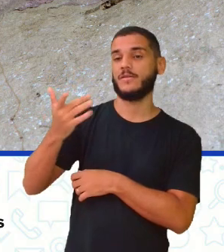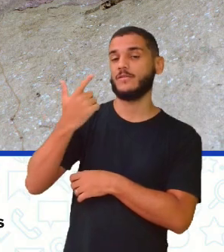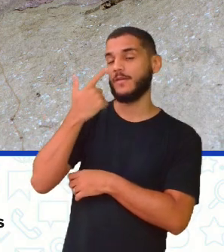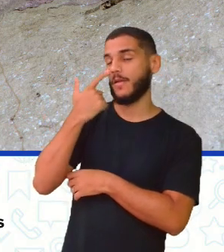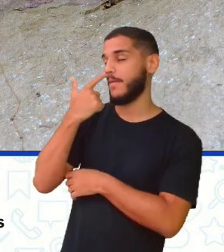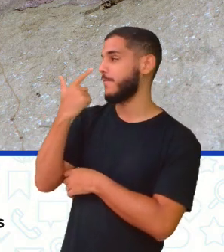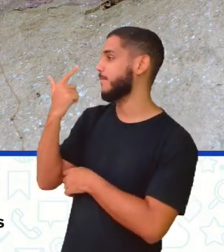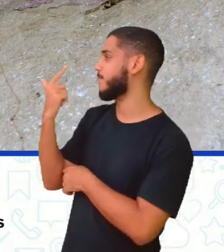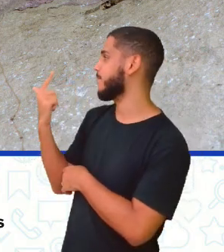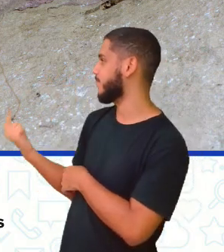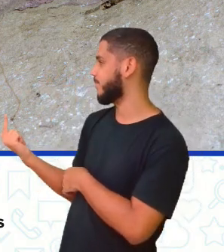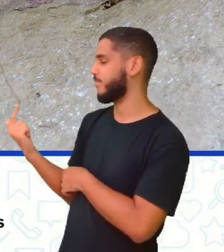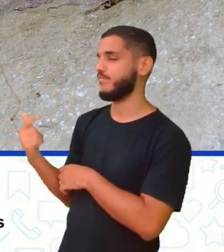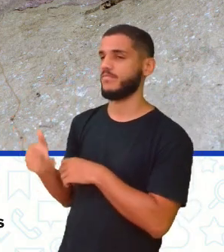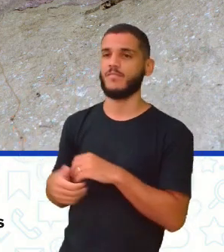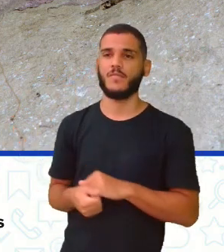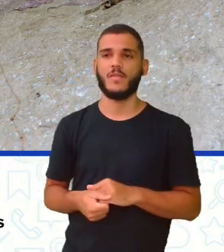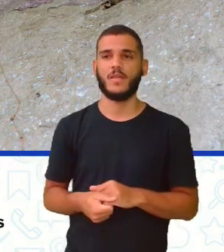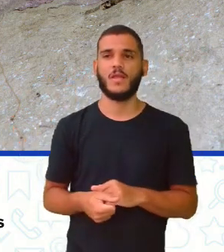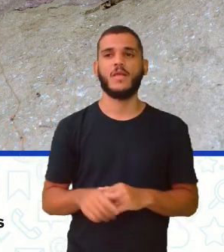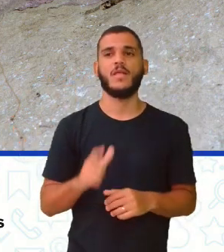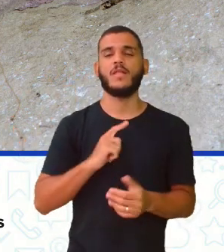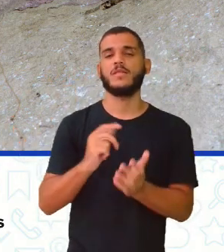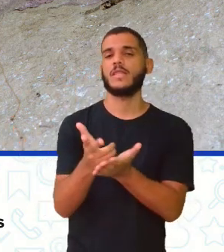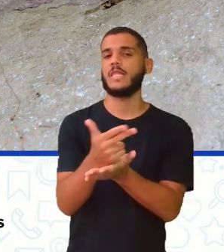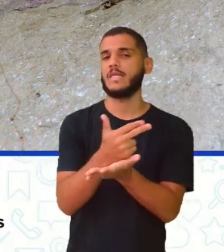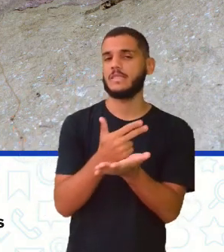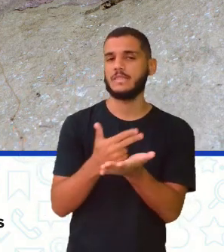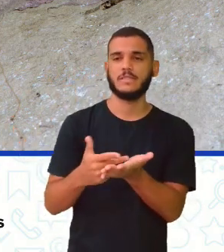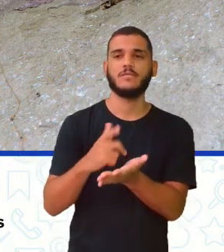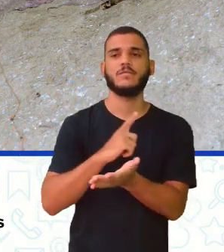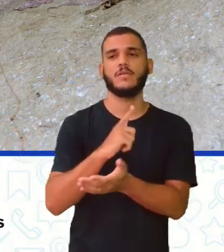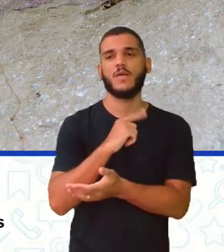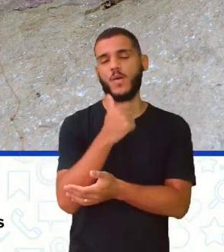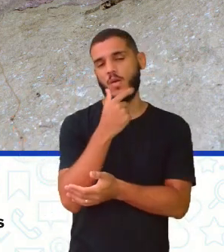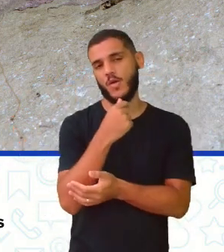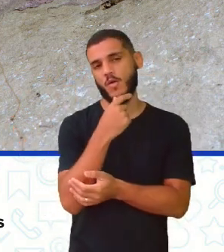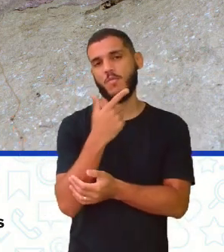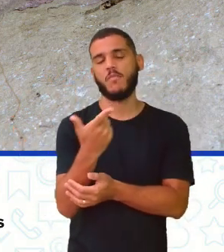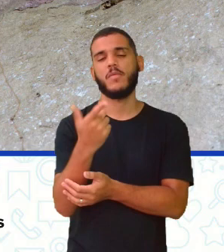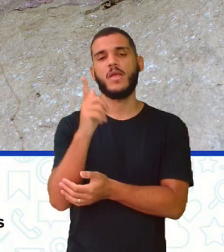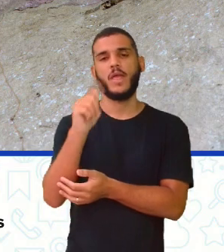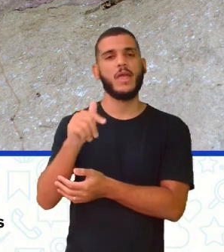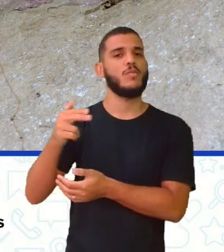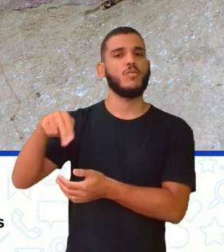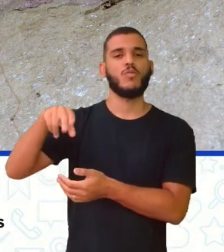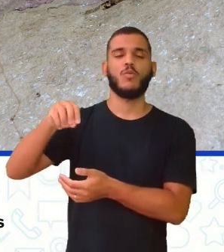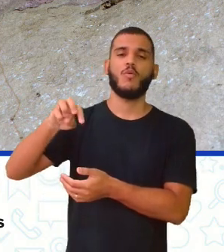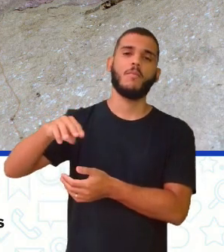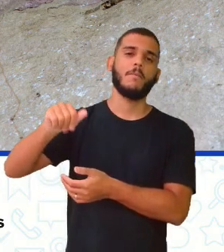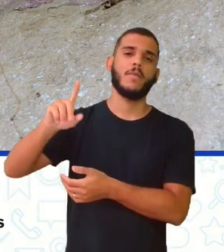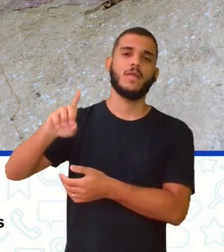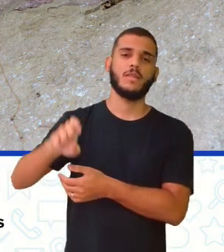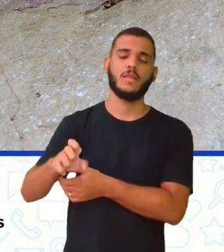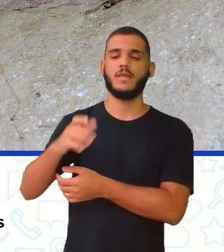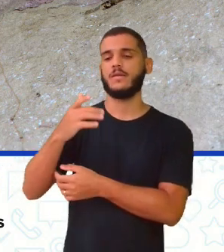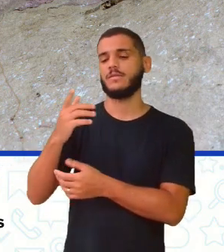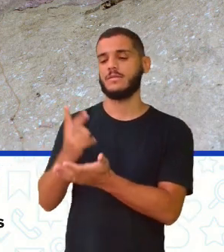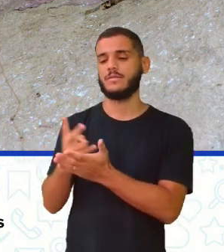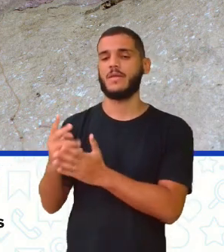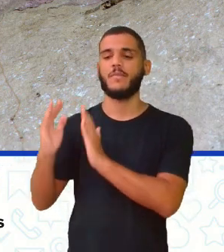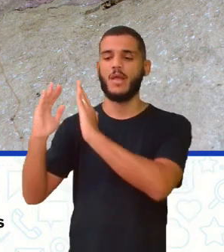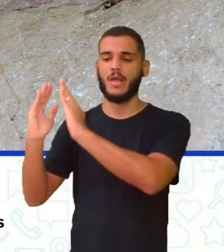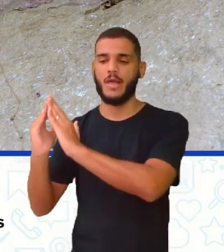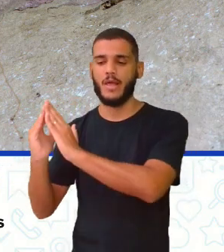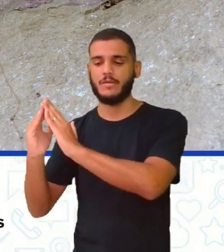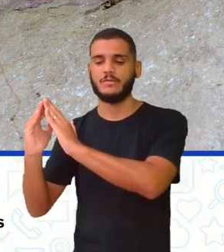homem deixava no meio ambiente, naquele processozinho, que ele era nômade, né? Saia caçando, pescando, aí começava a